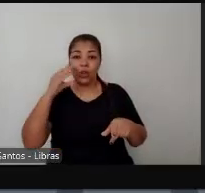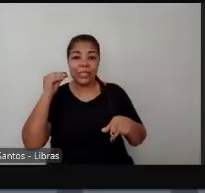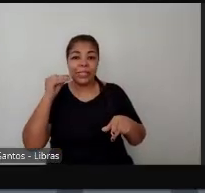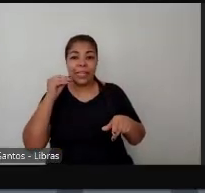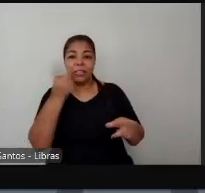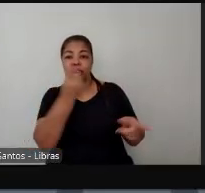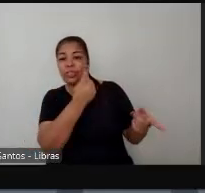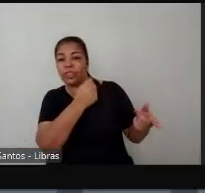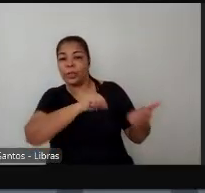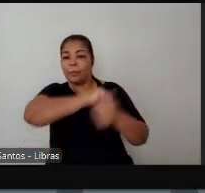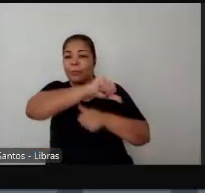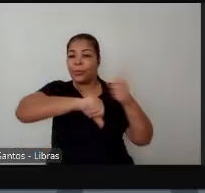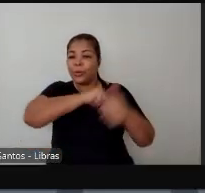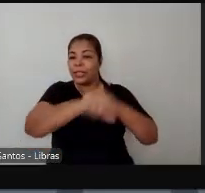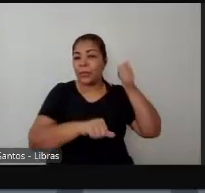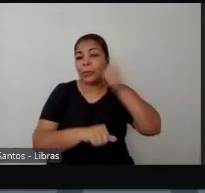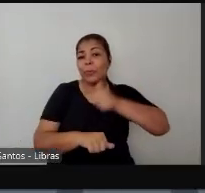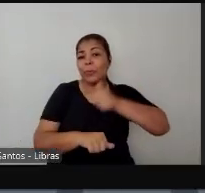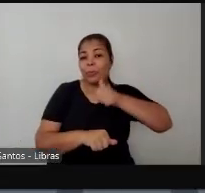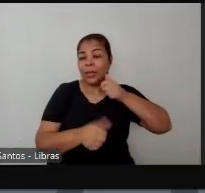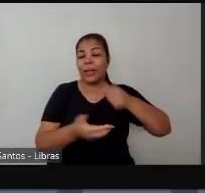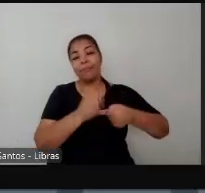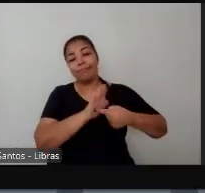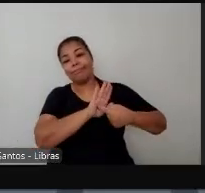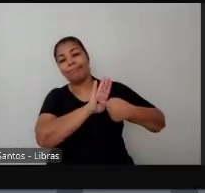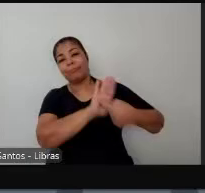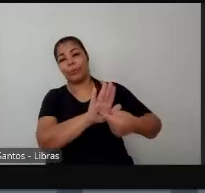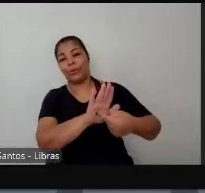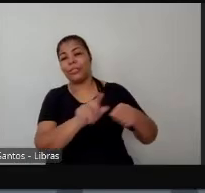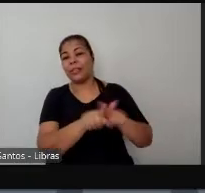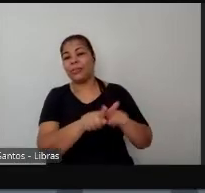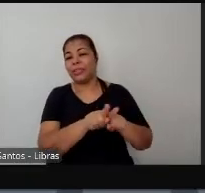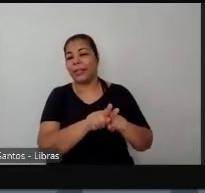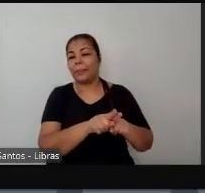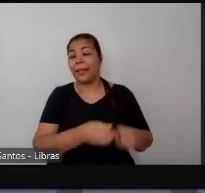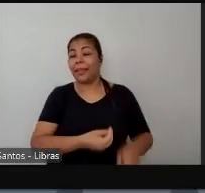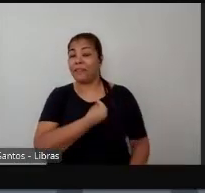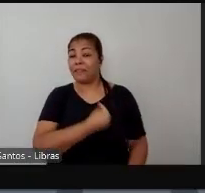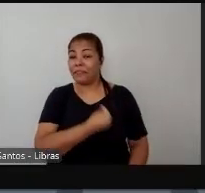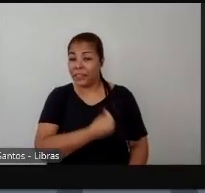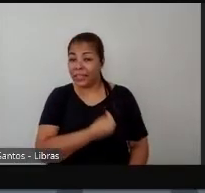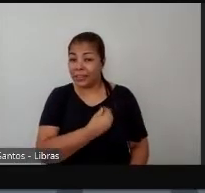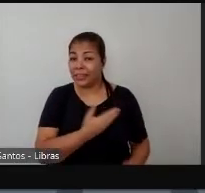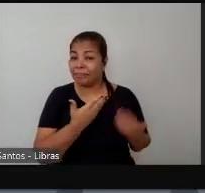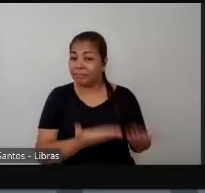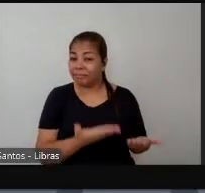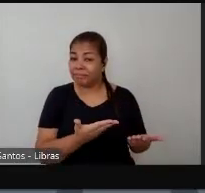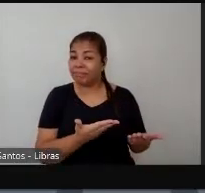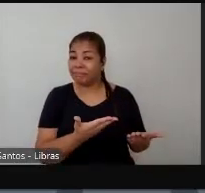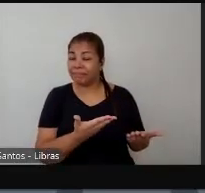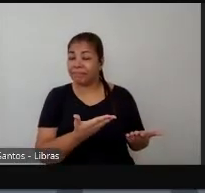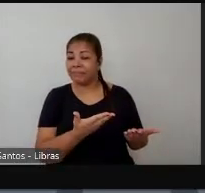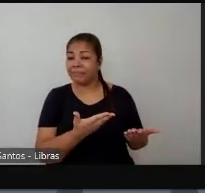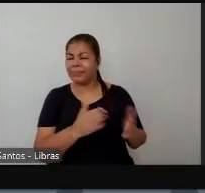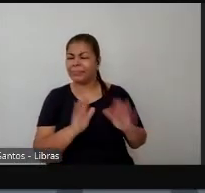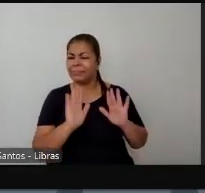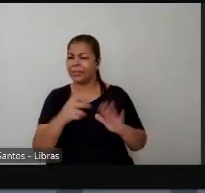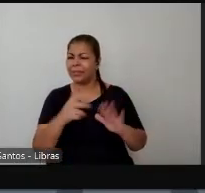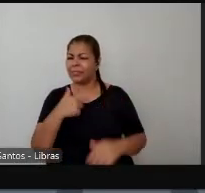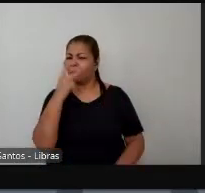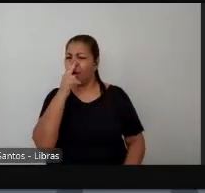reproduzem a vida né eu acho isso super interessante que dá margem a várias coisas mas eu acho que